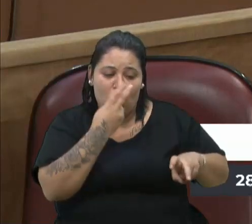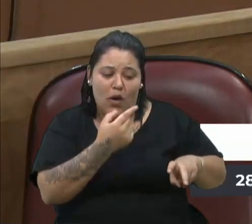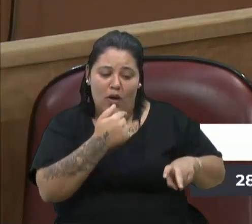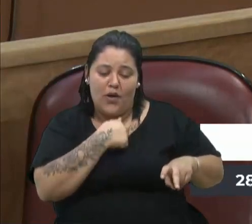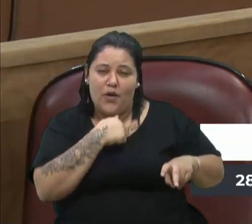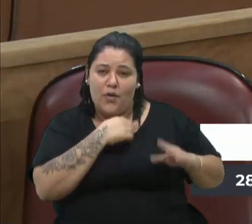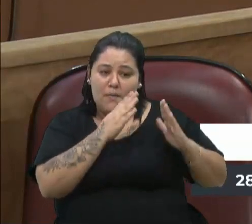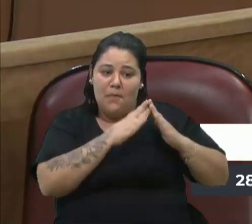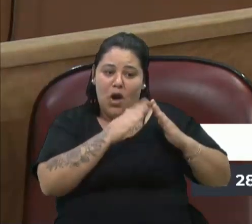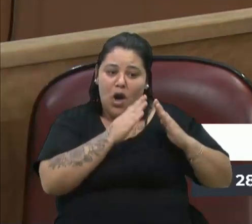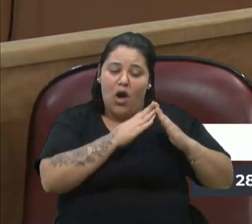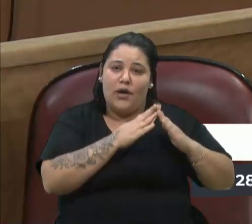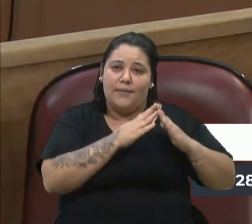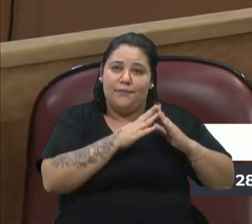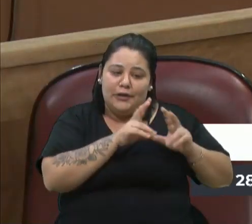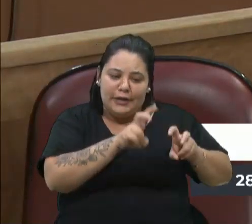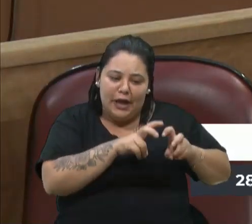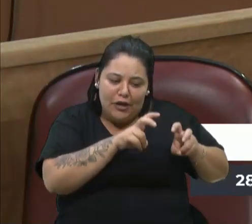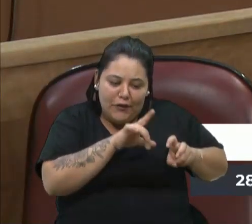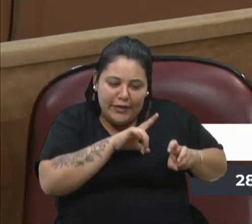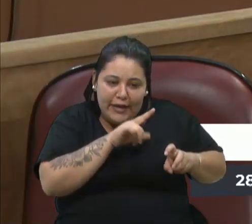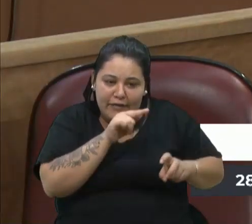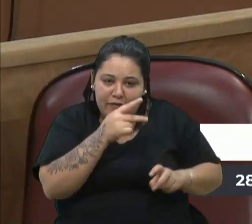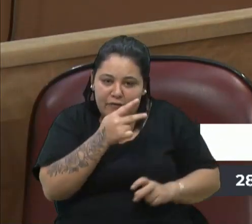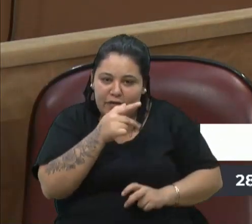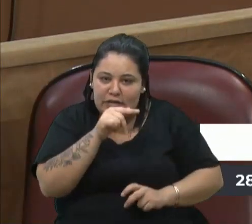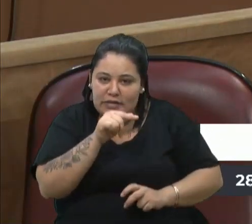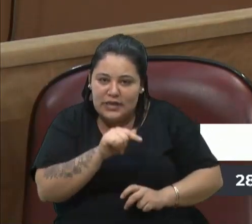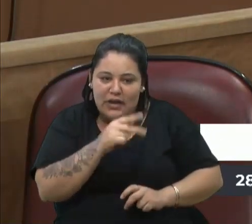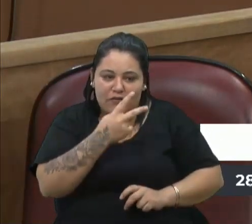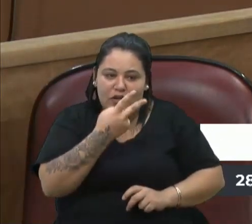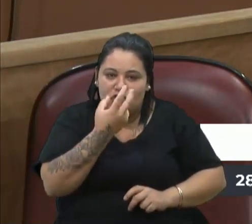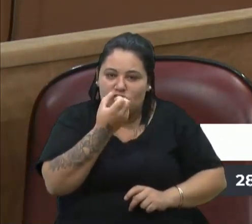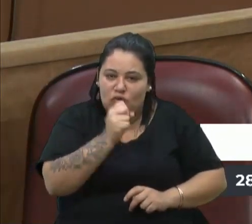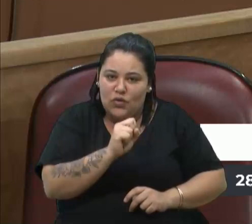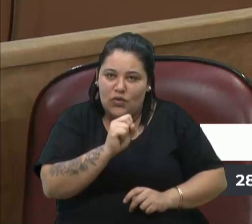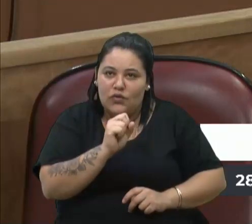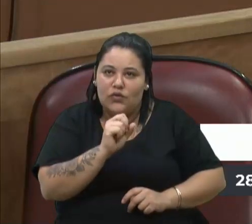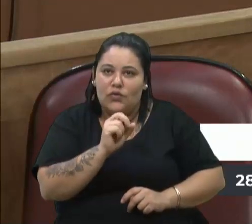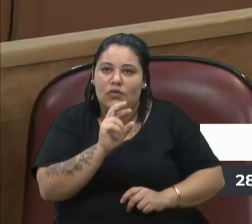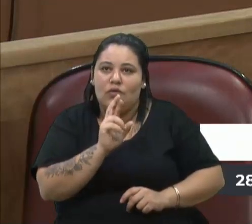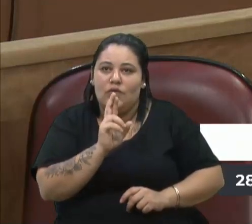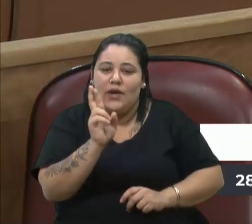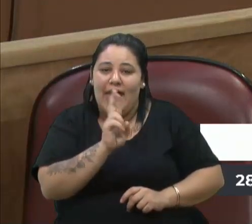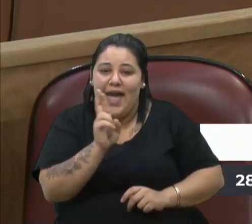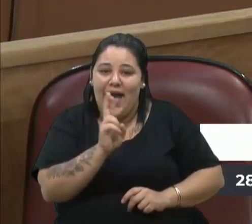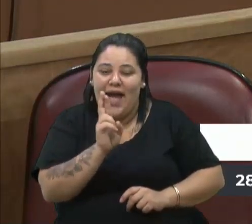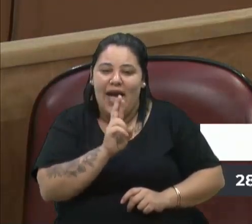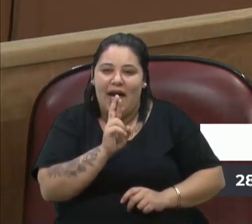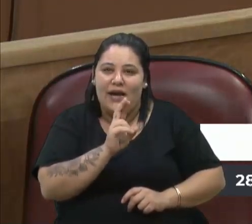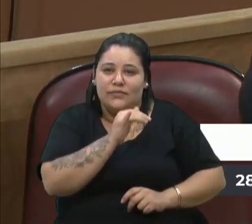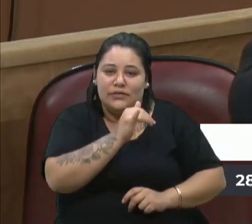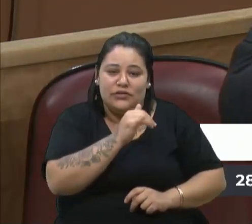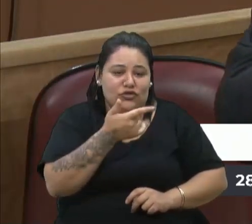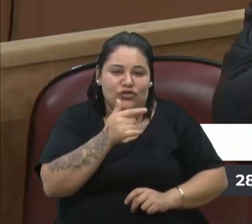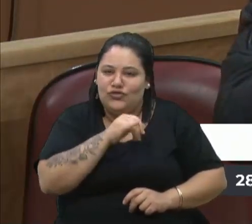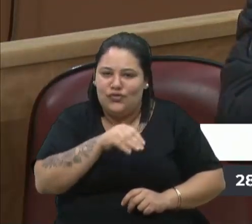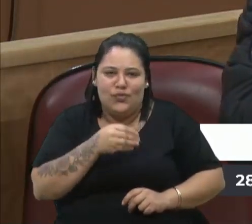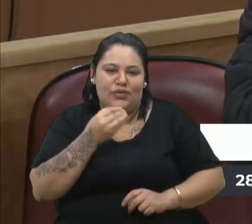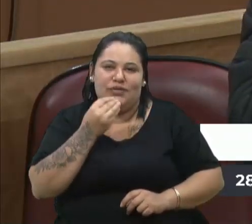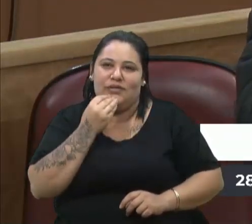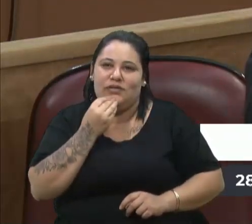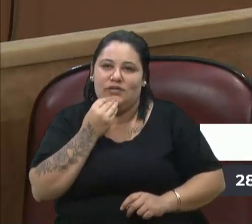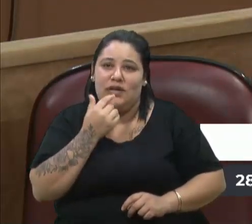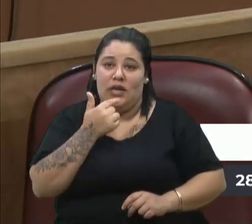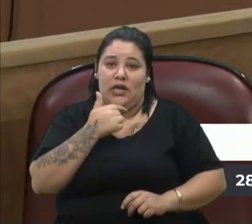no interior, que teria 27, 28 pilas de passagem, segura lá 11 e pouco, que não tive oportunidade. Colegas,